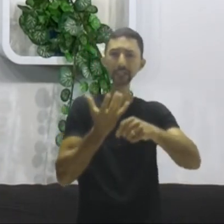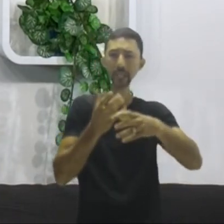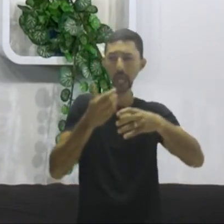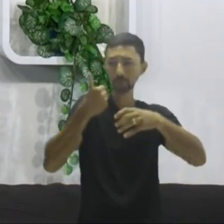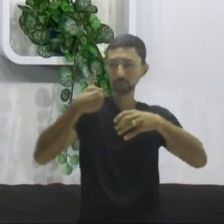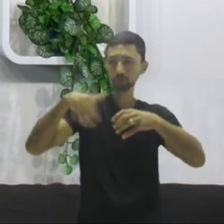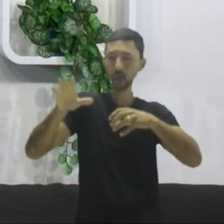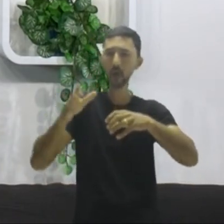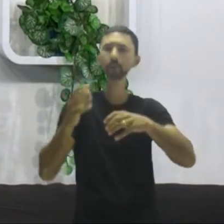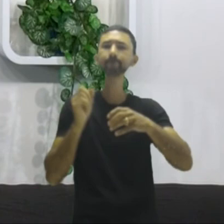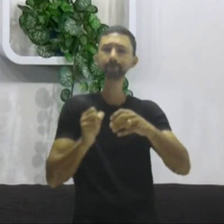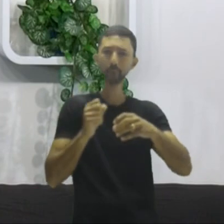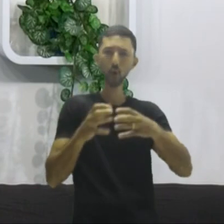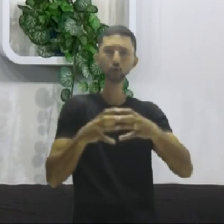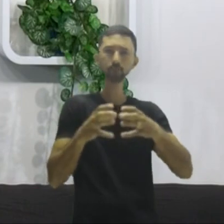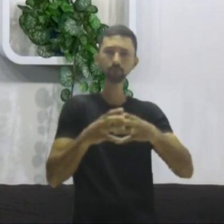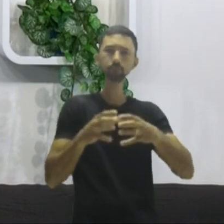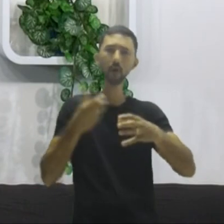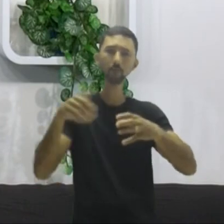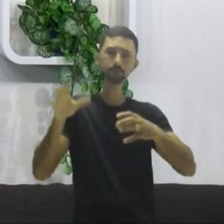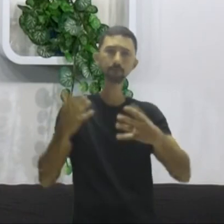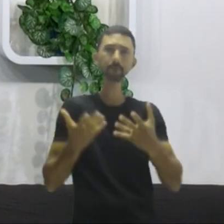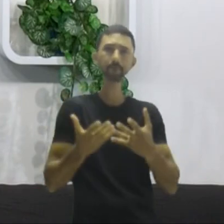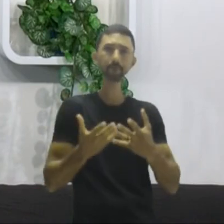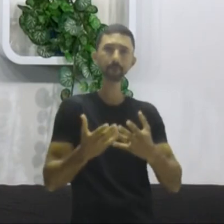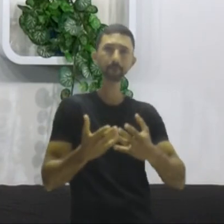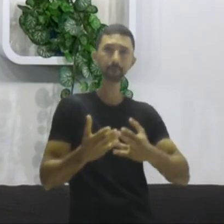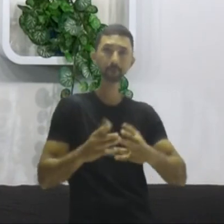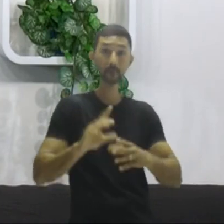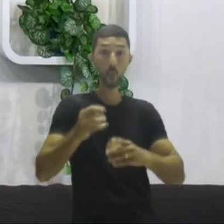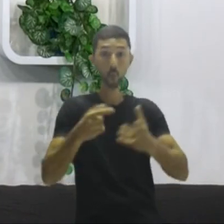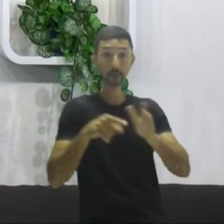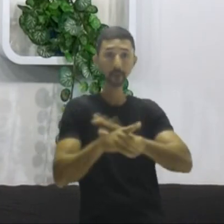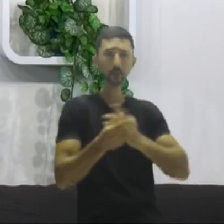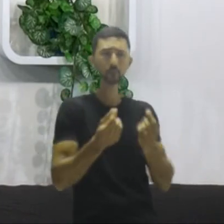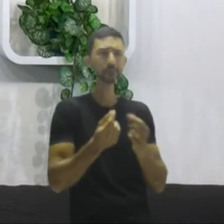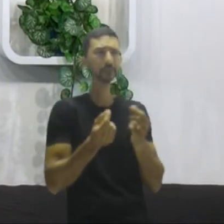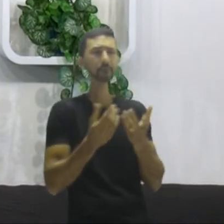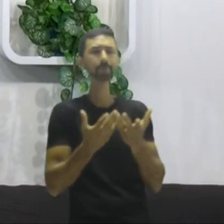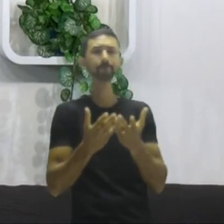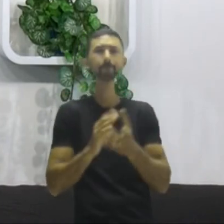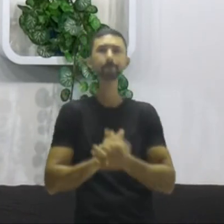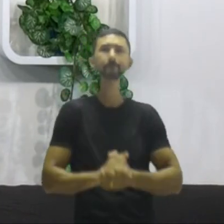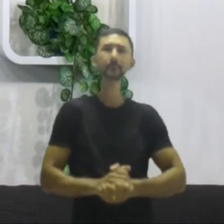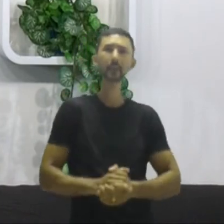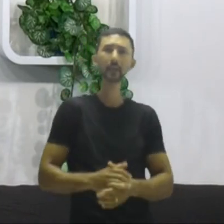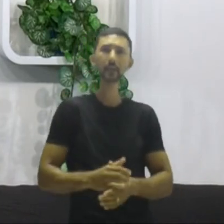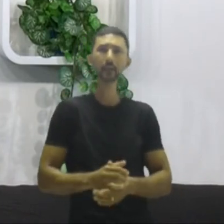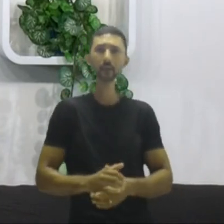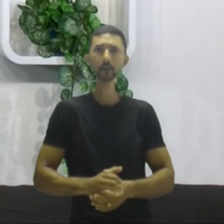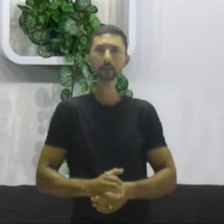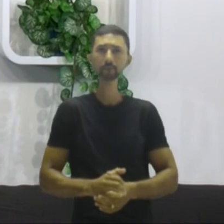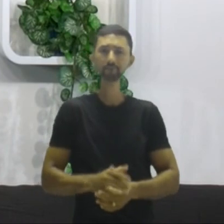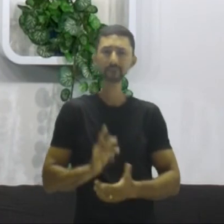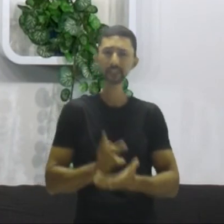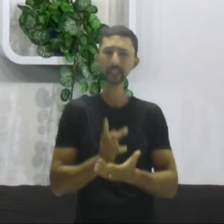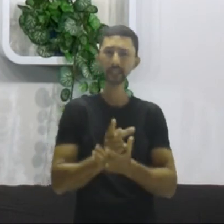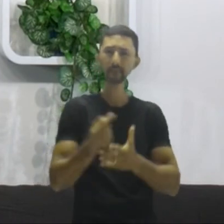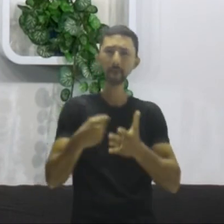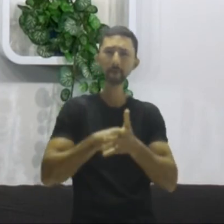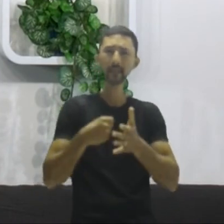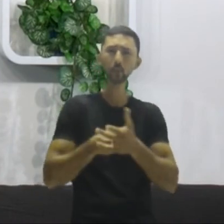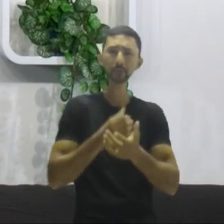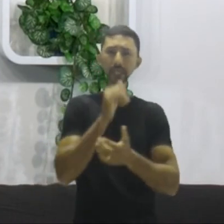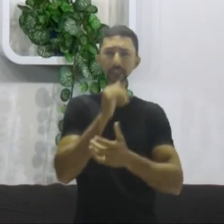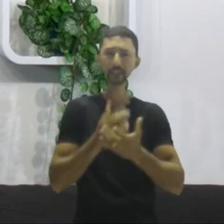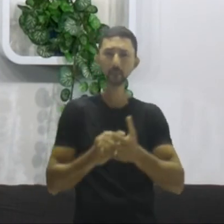sair de um bloco econômico. Outra pergunta que me fazem, com certa constância, o